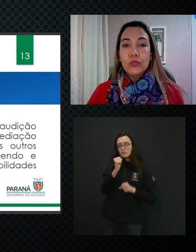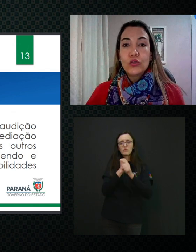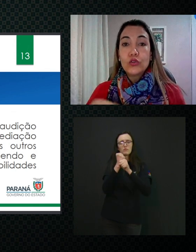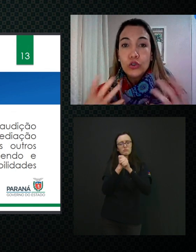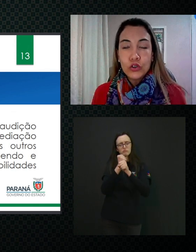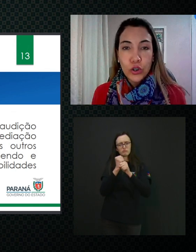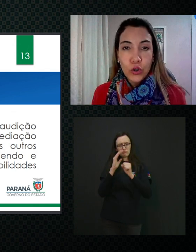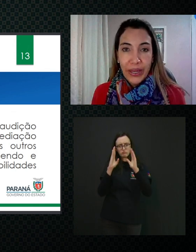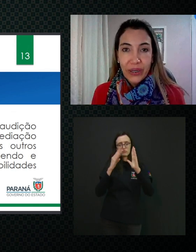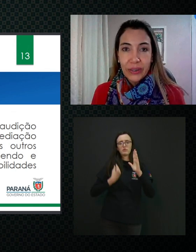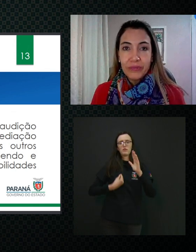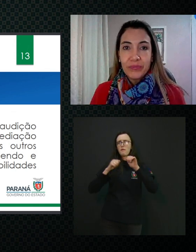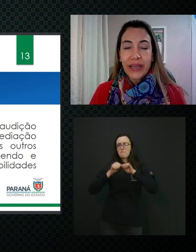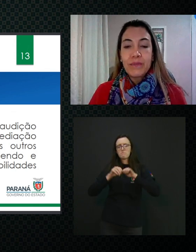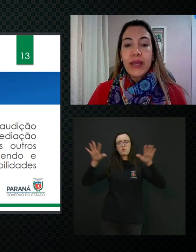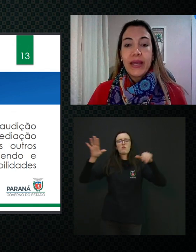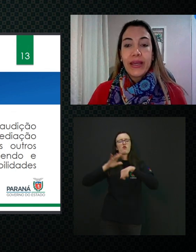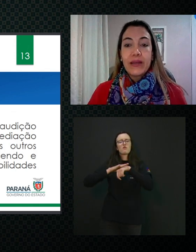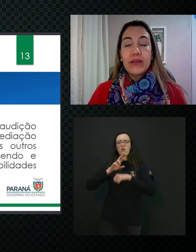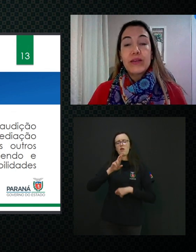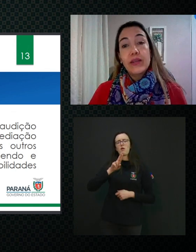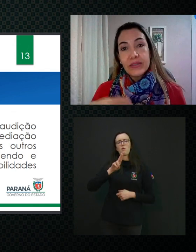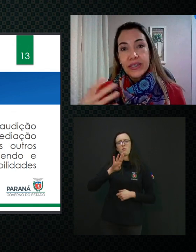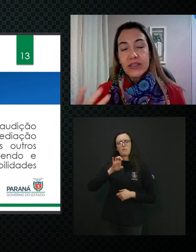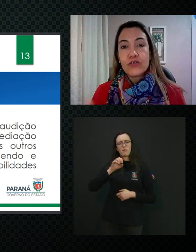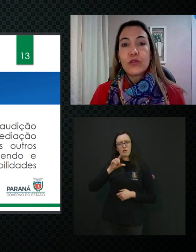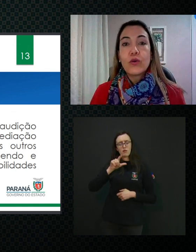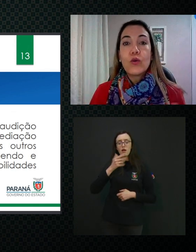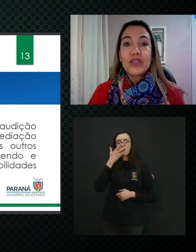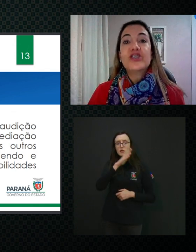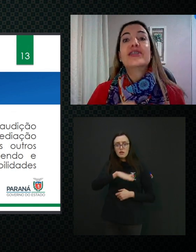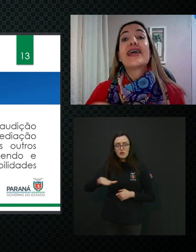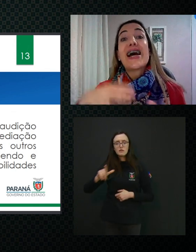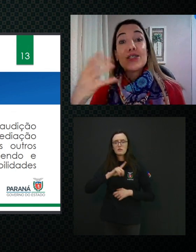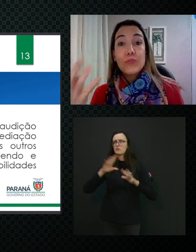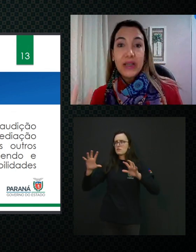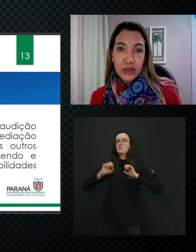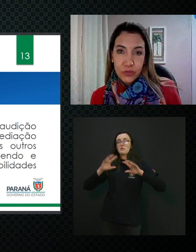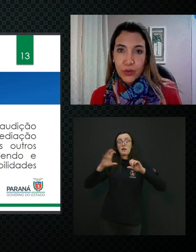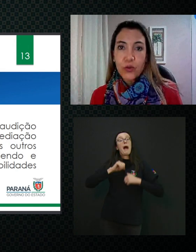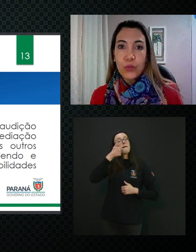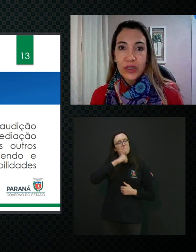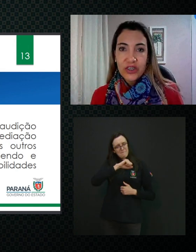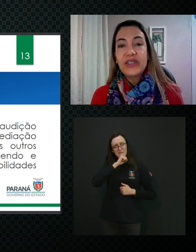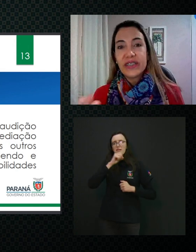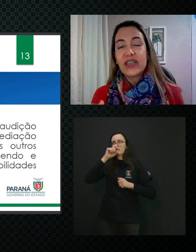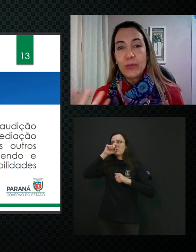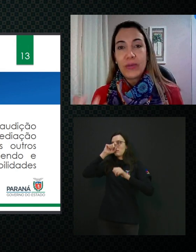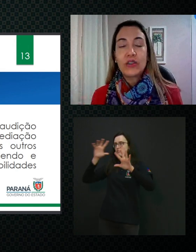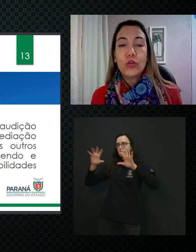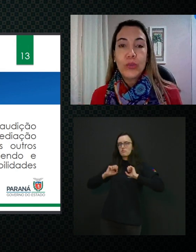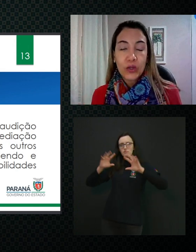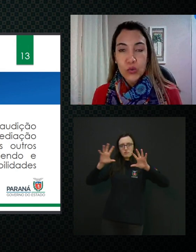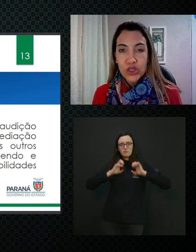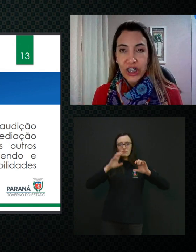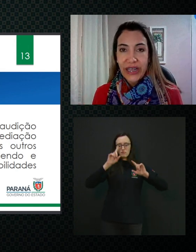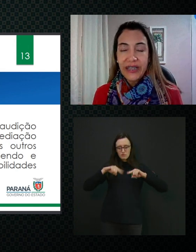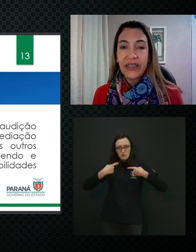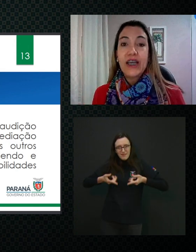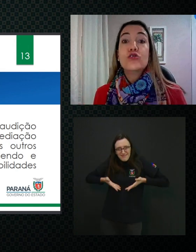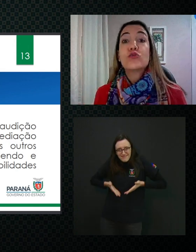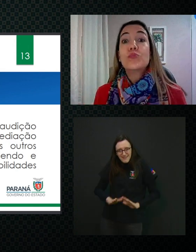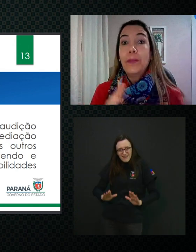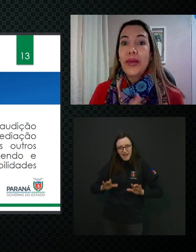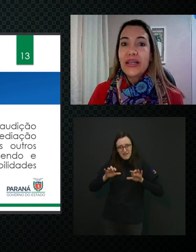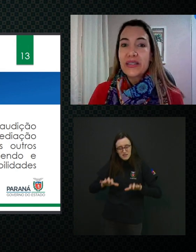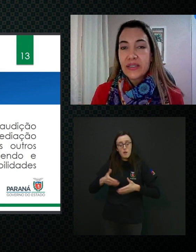um surto de rubeula, né, em que as crianças foram acometidas, as mães foram acometidas, né, a chamada rubeula congênita,